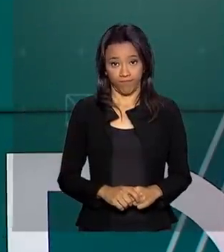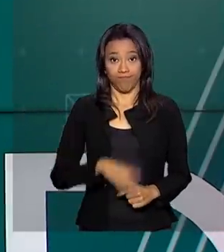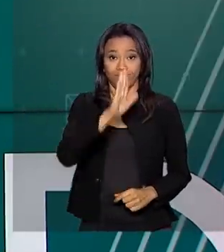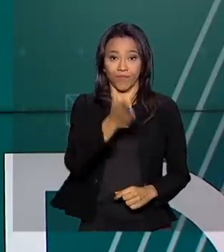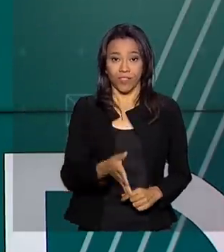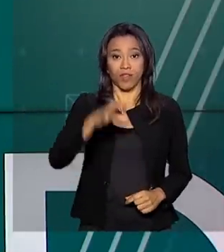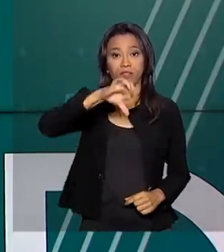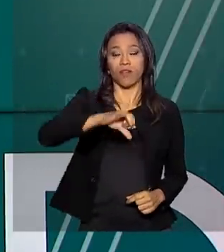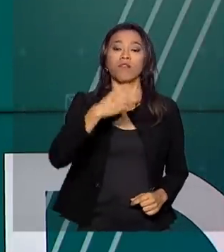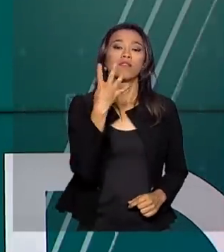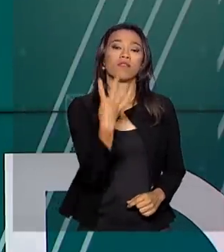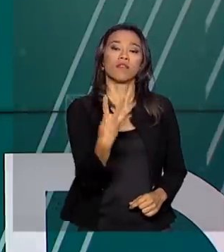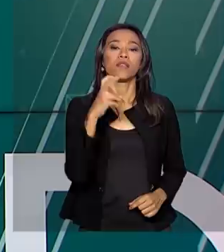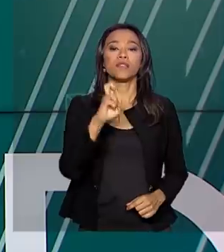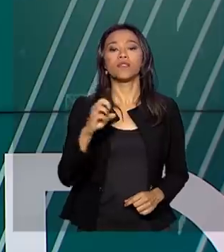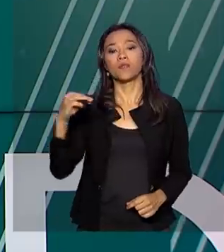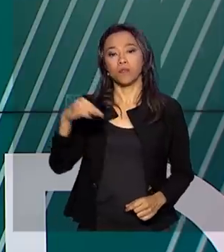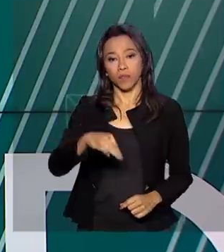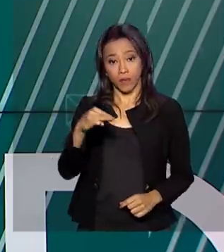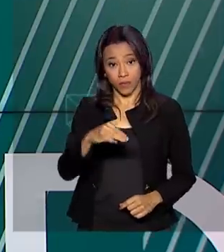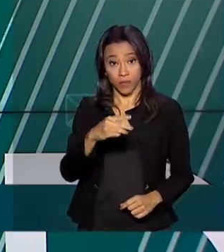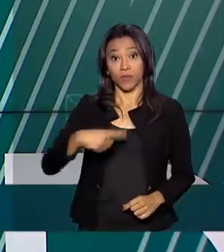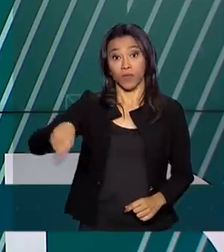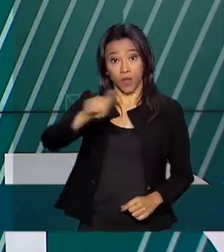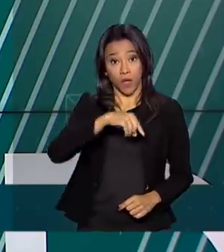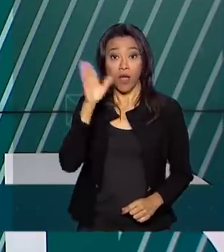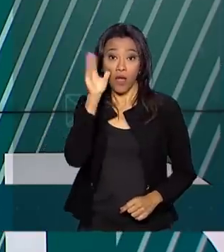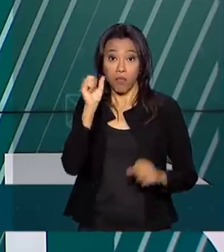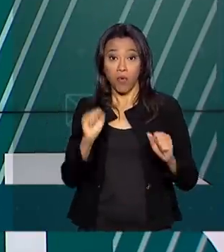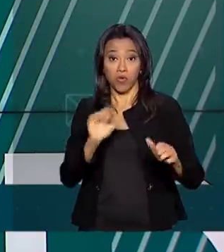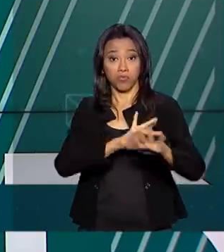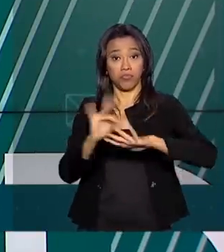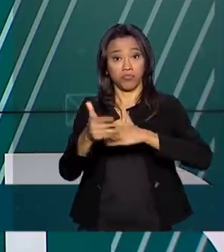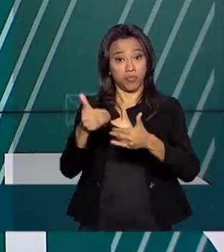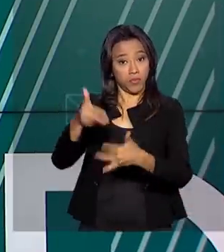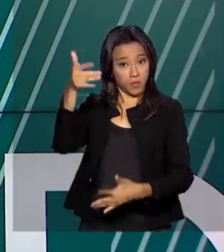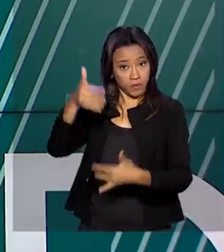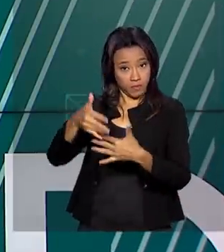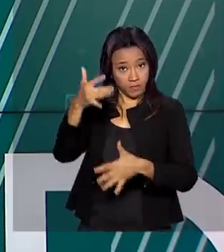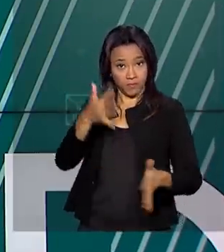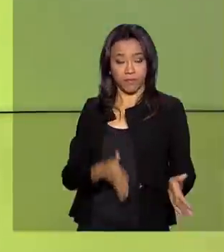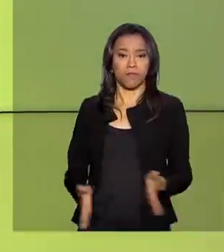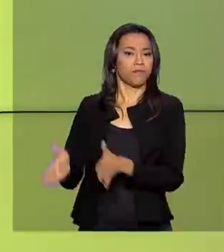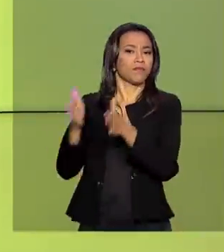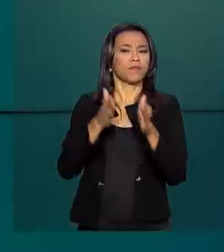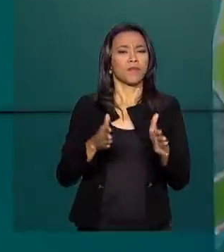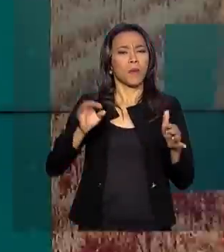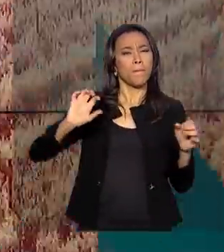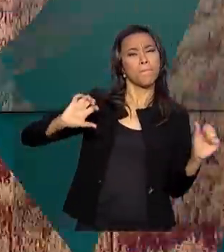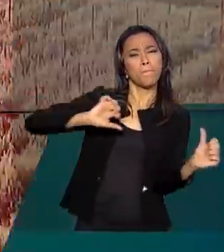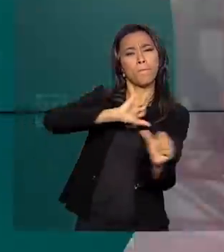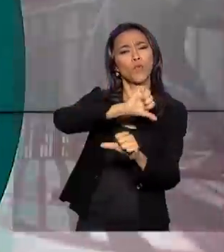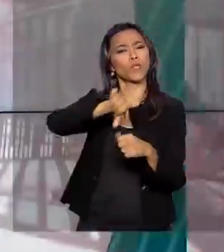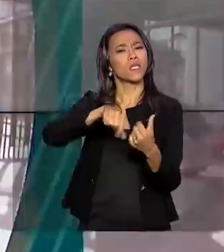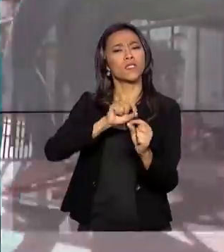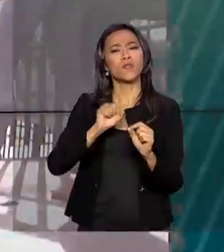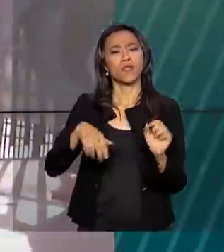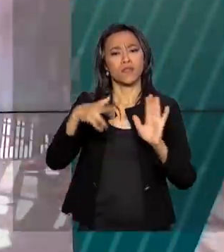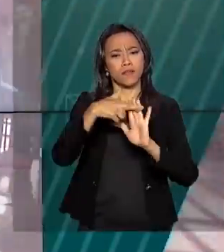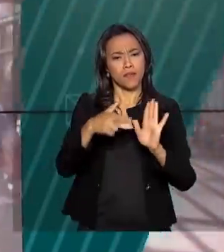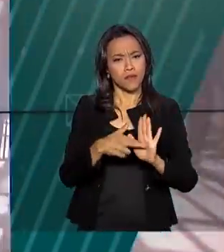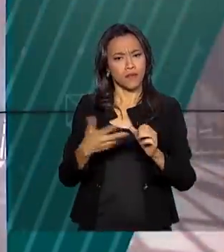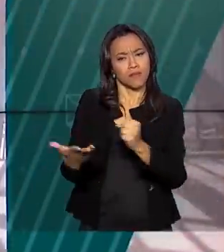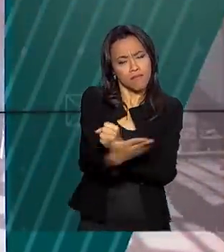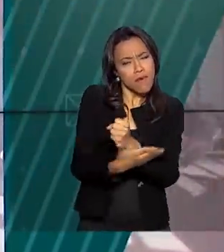São 9 horas e 45 minutos, estamos ao vivo também pelas redes sociais. Mudanças na atenção primária de